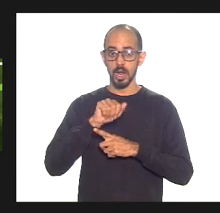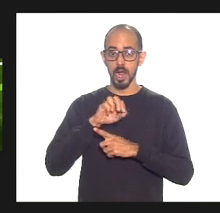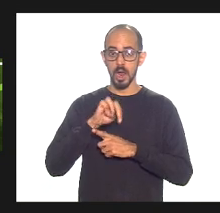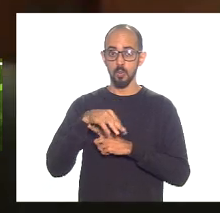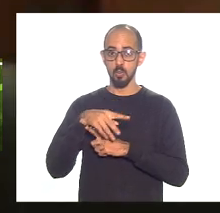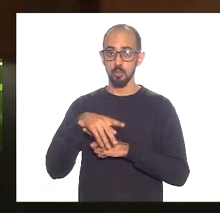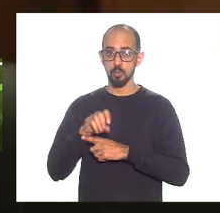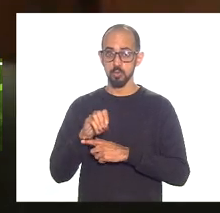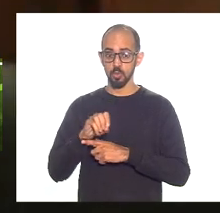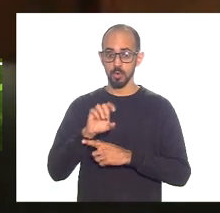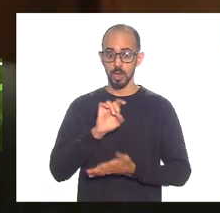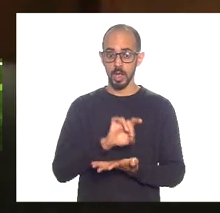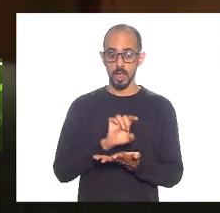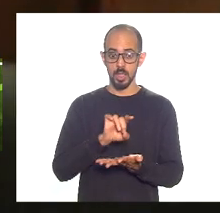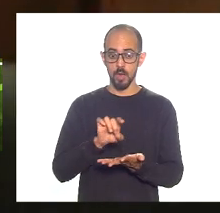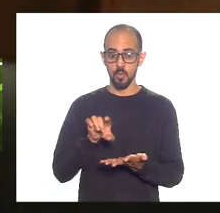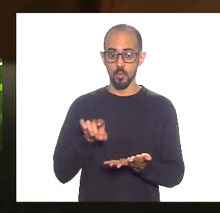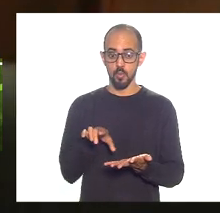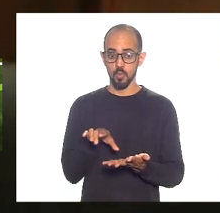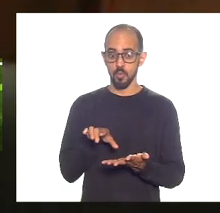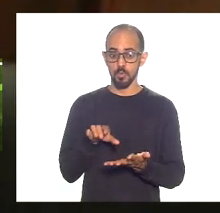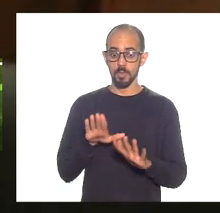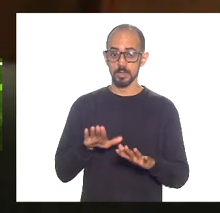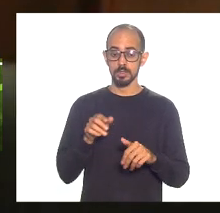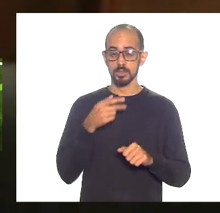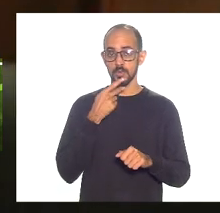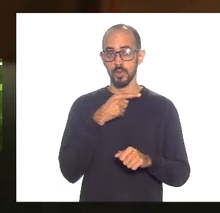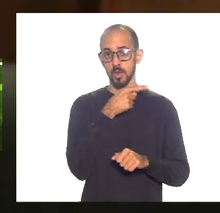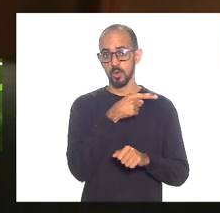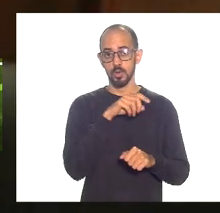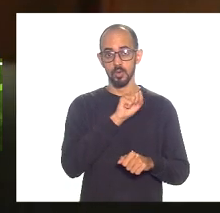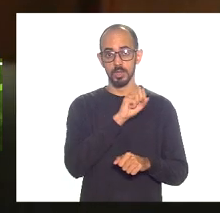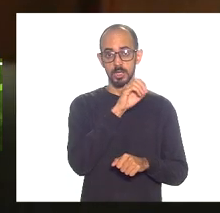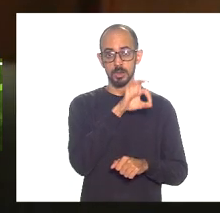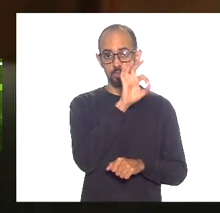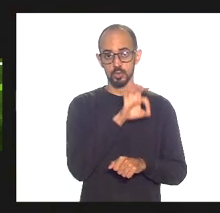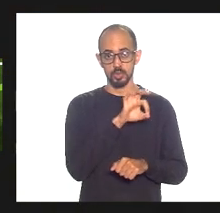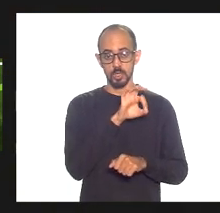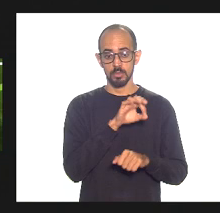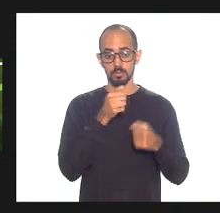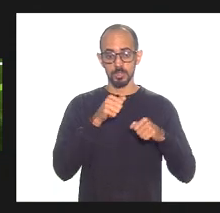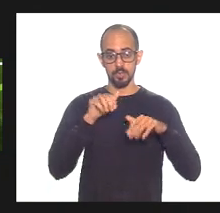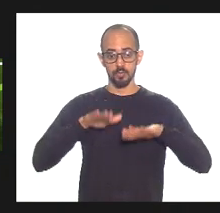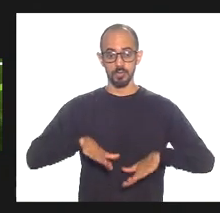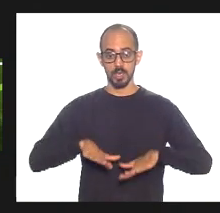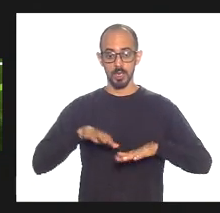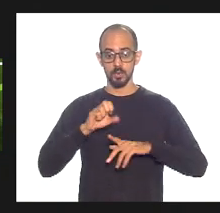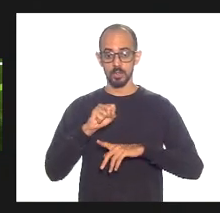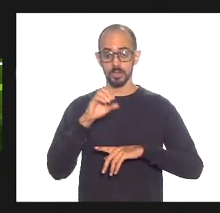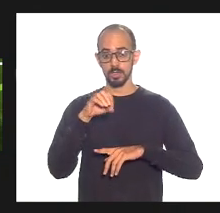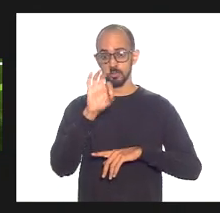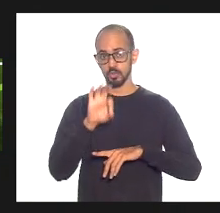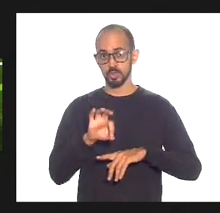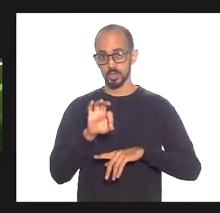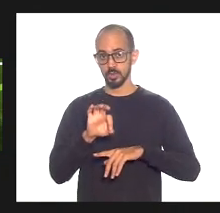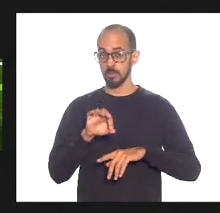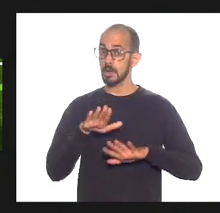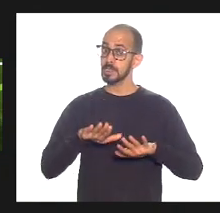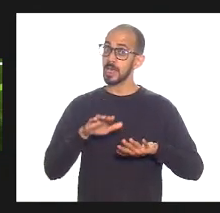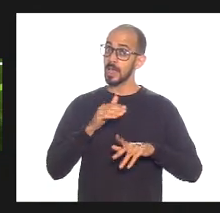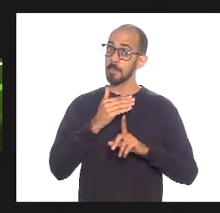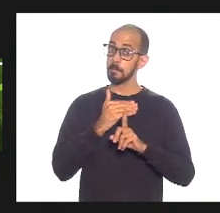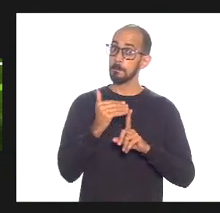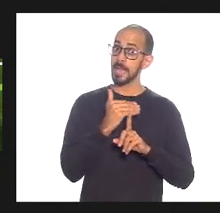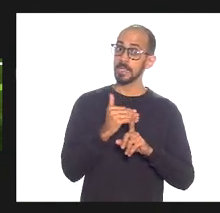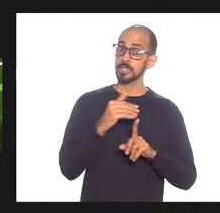Mas sua tese é que como a gente produz 80%, 80% tem que ficar no Rio. Não, em média, em média, porque a